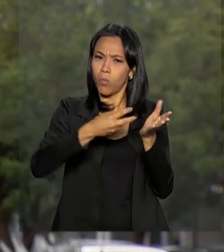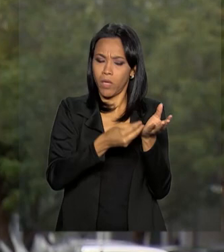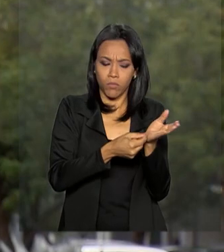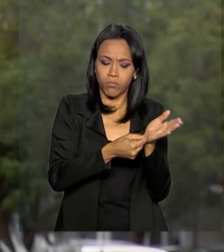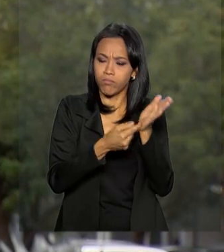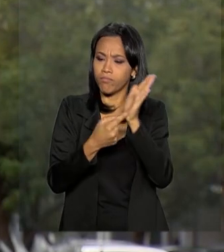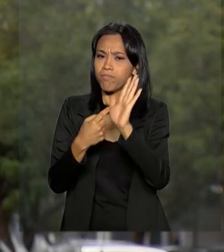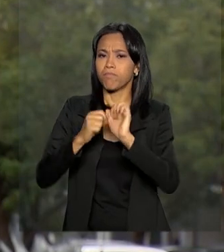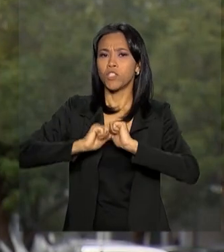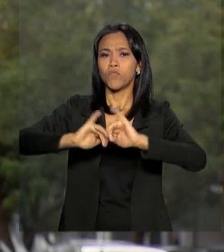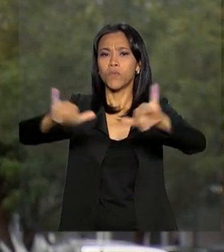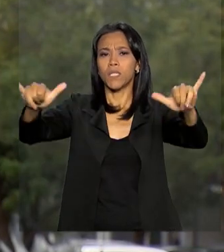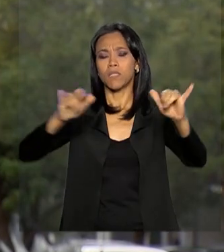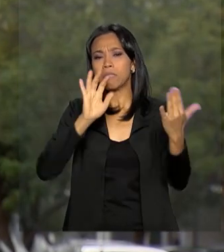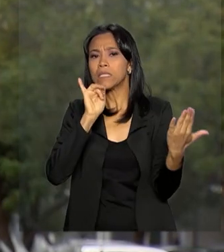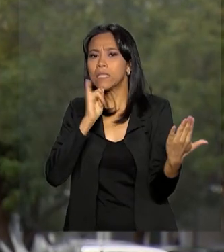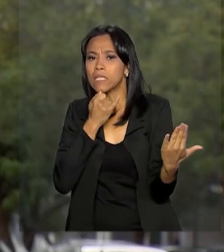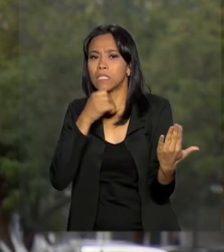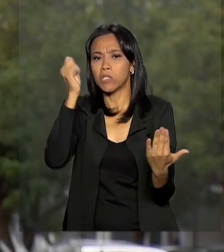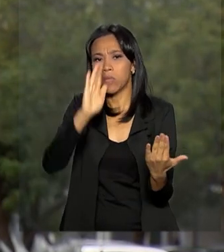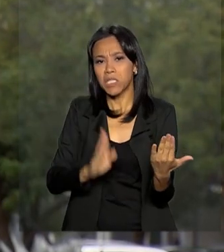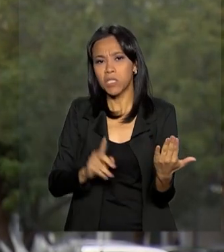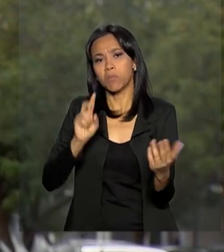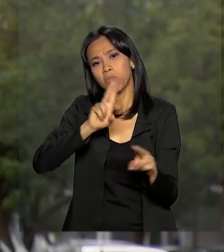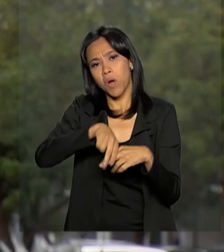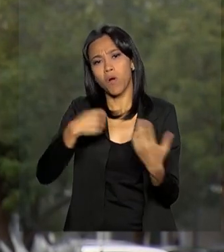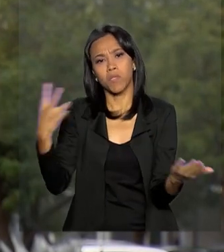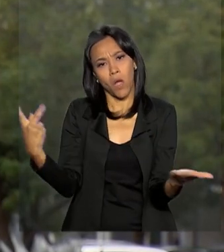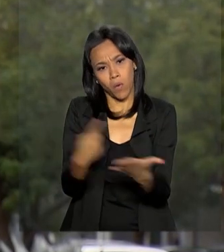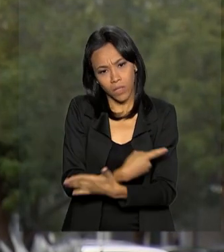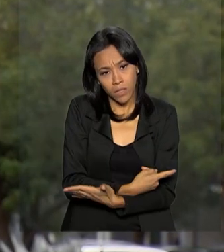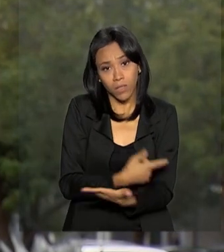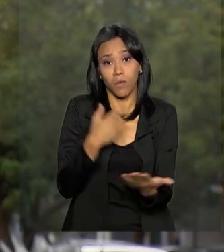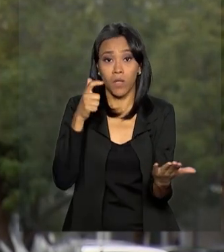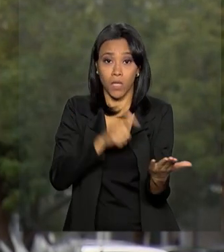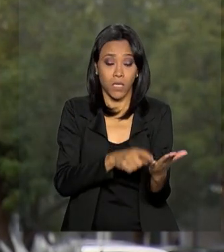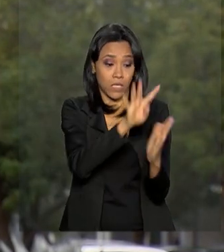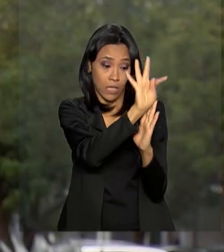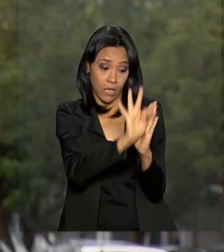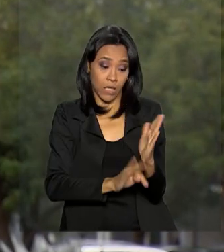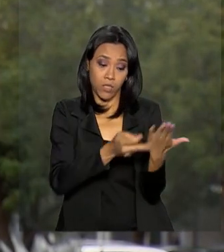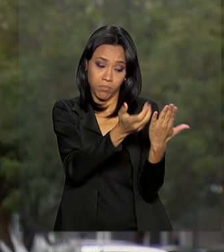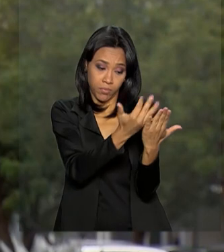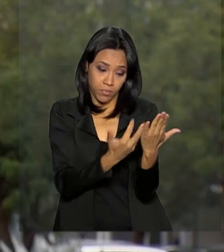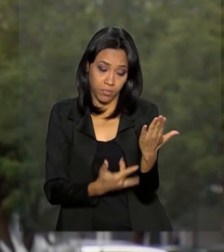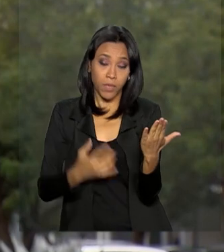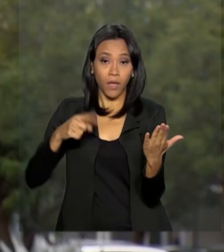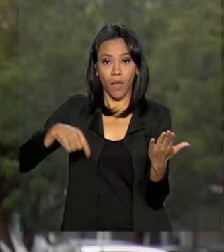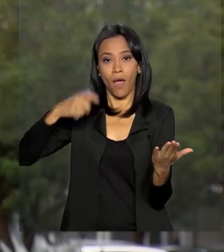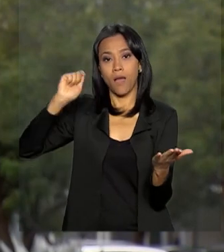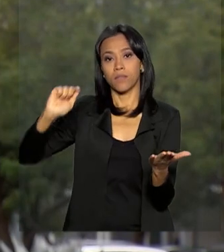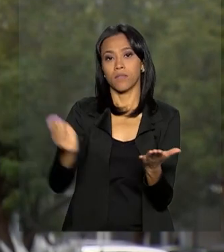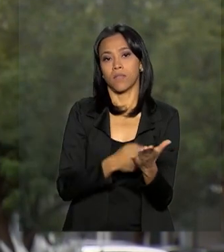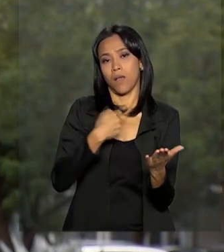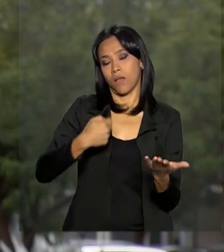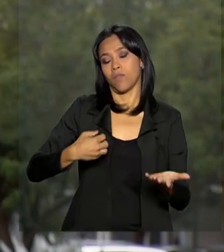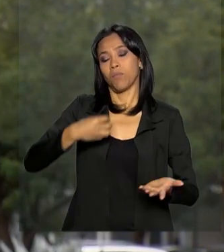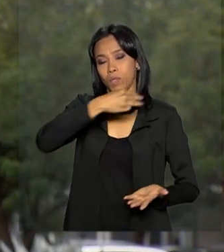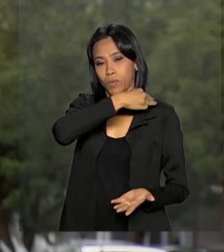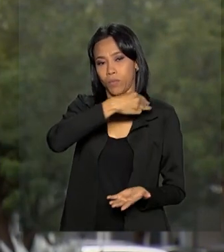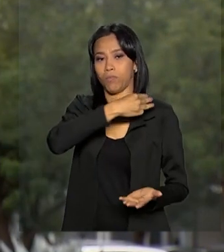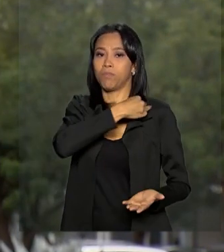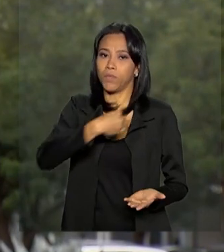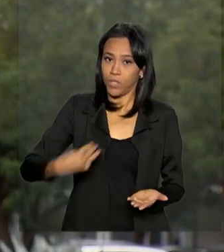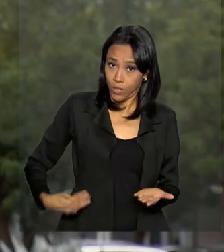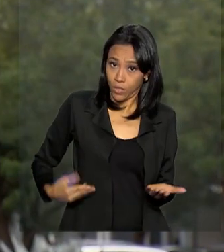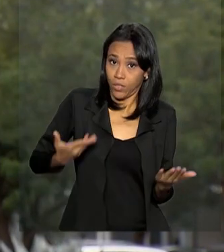profundamente triste com a notícia da tragédia. Segundo o texto, é assinado pelo ministro da cidadania, Osmar Terra, e o